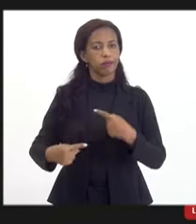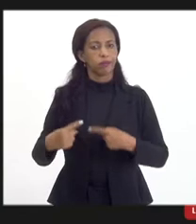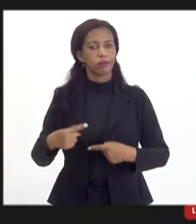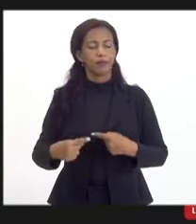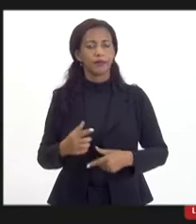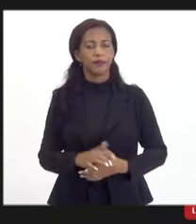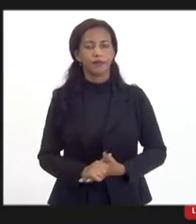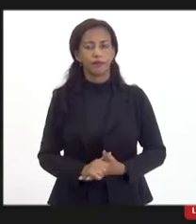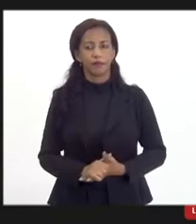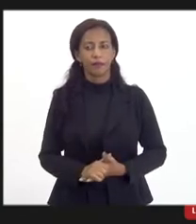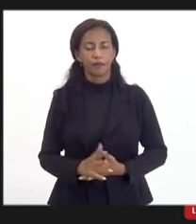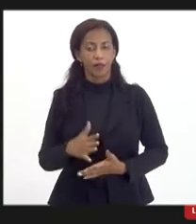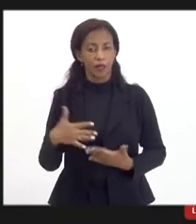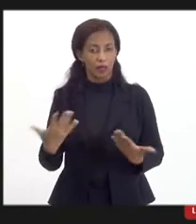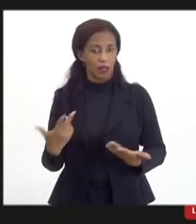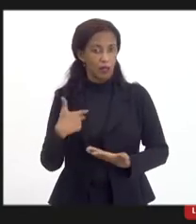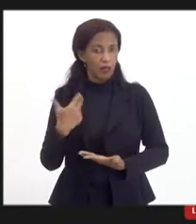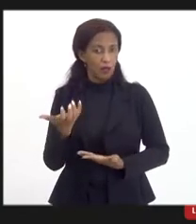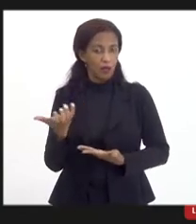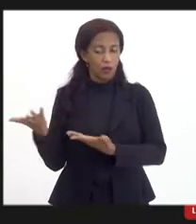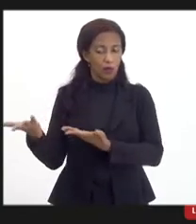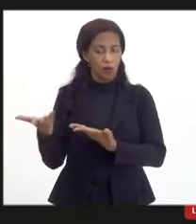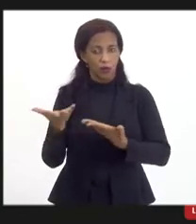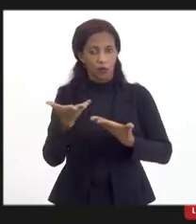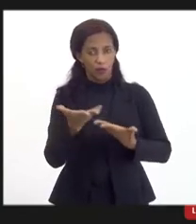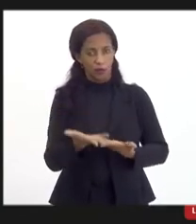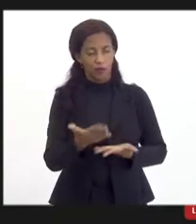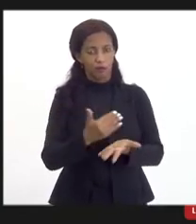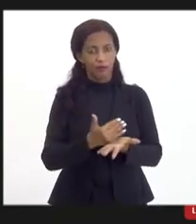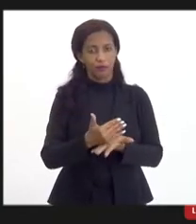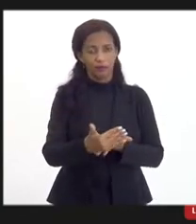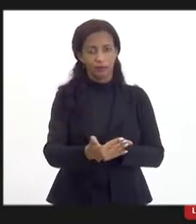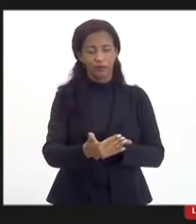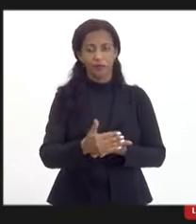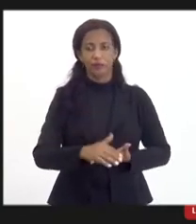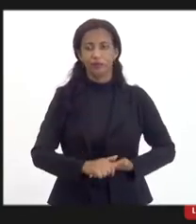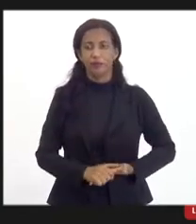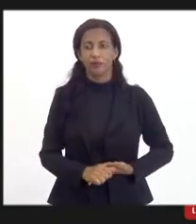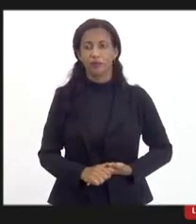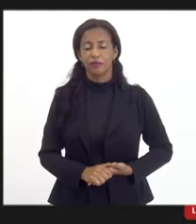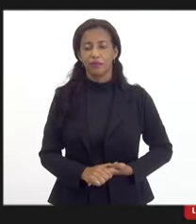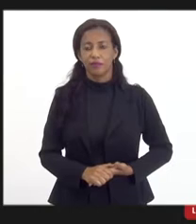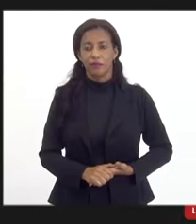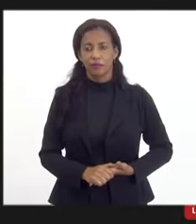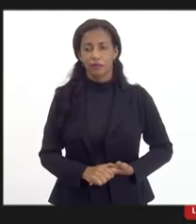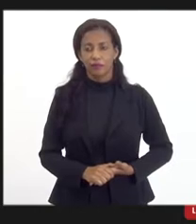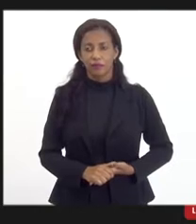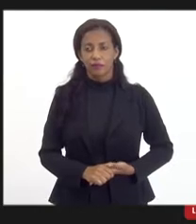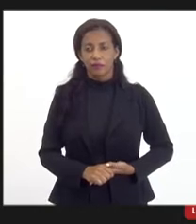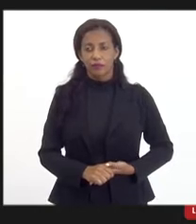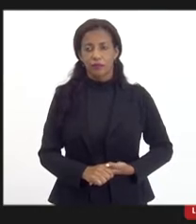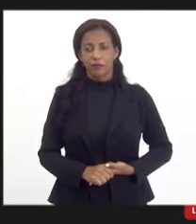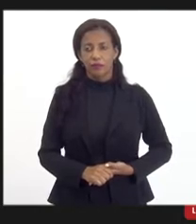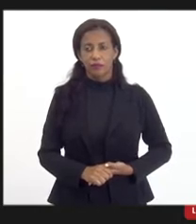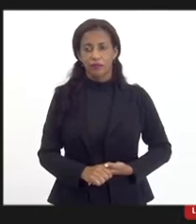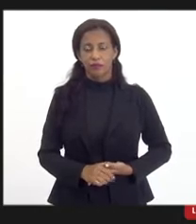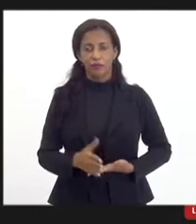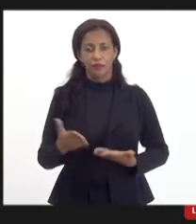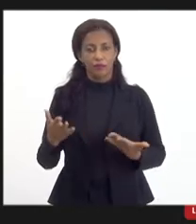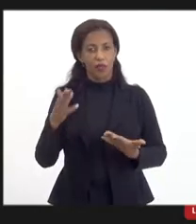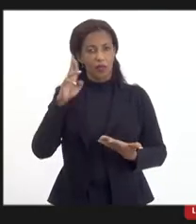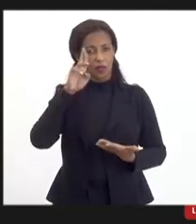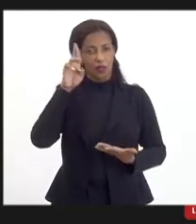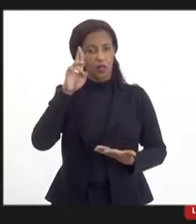aí eu quero franquear a palavra inicial para o senhor